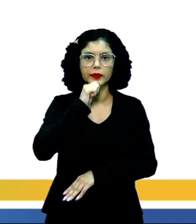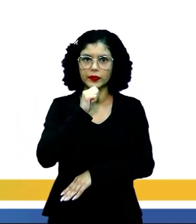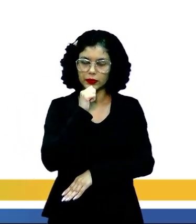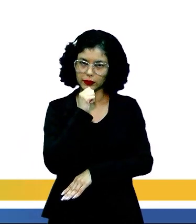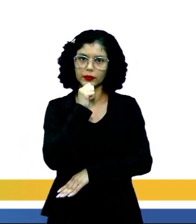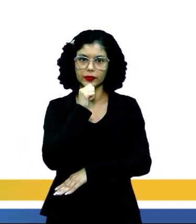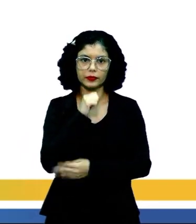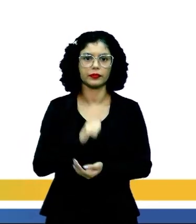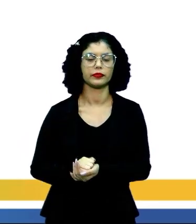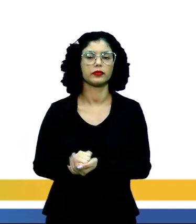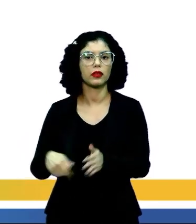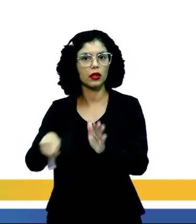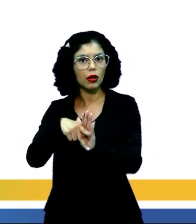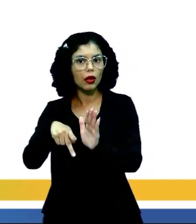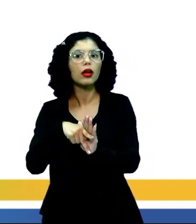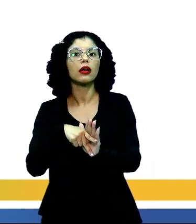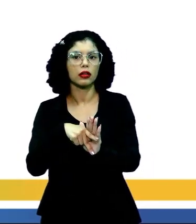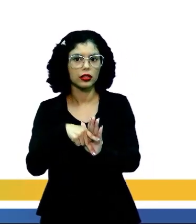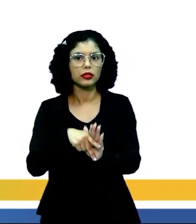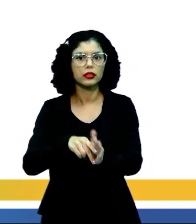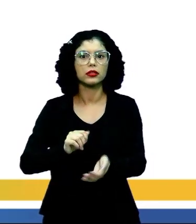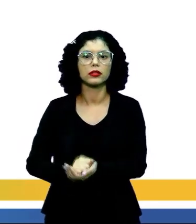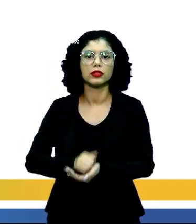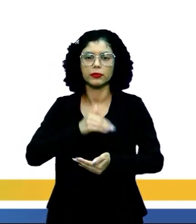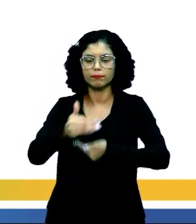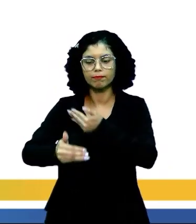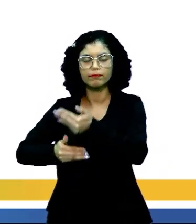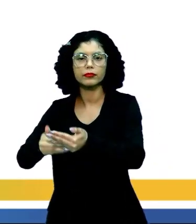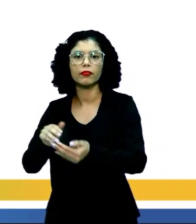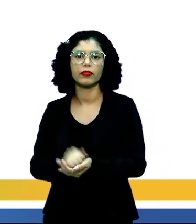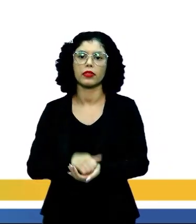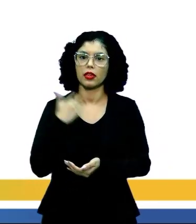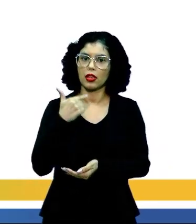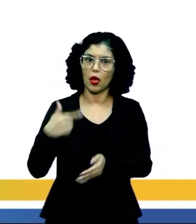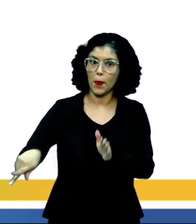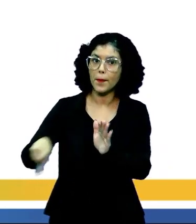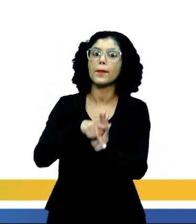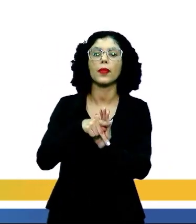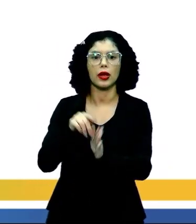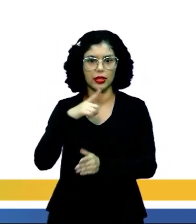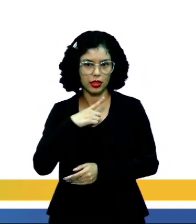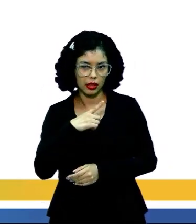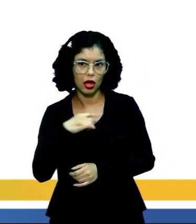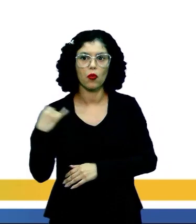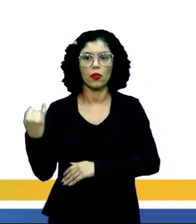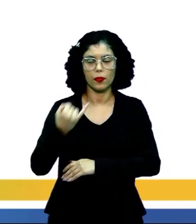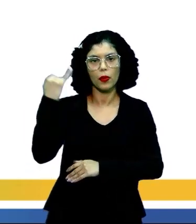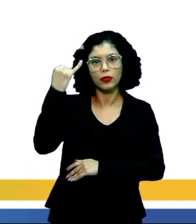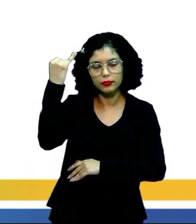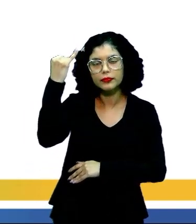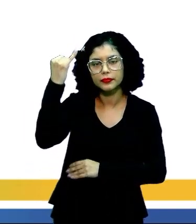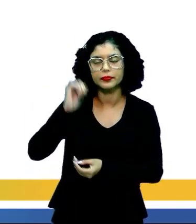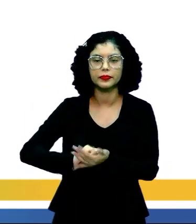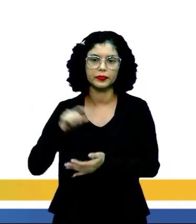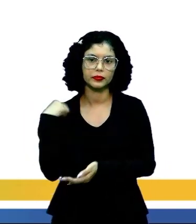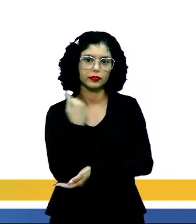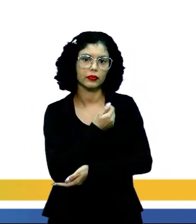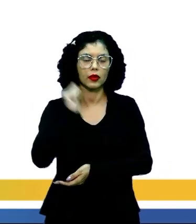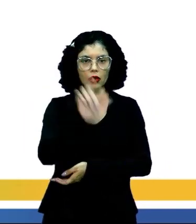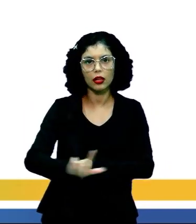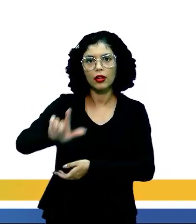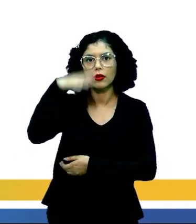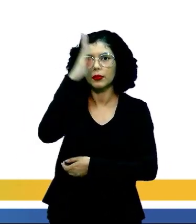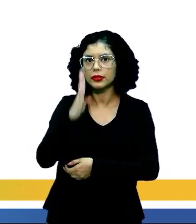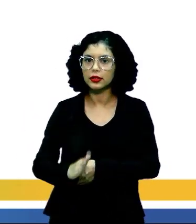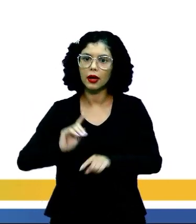período. É meramente um período de transição. Obviamente, não meramente, ele tem uma importância para a literatura